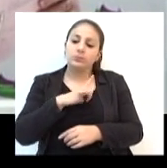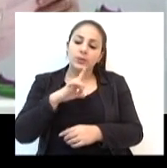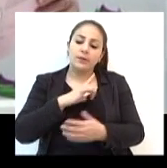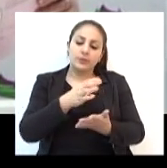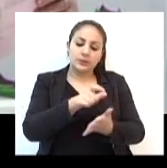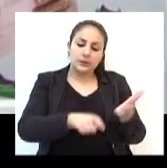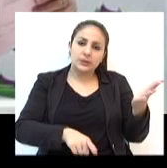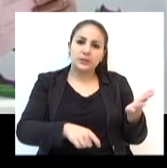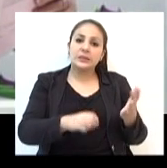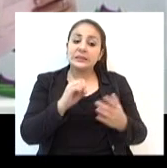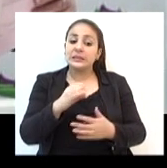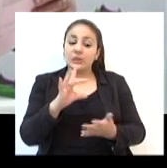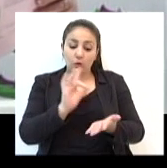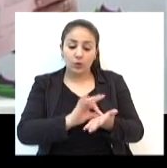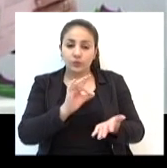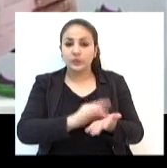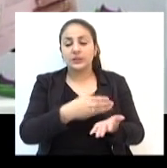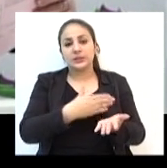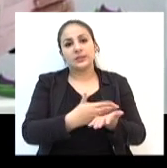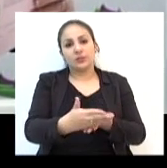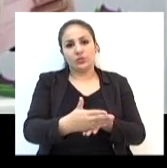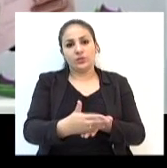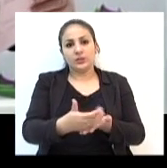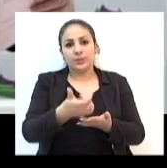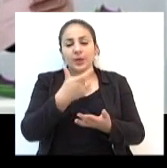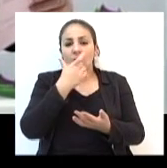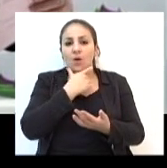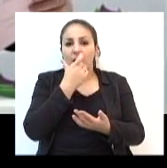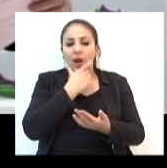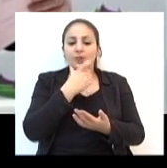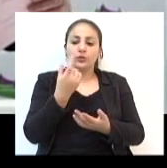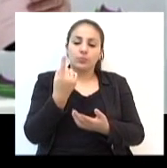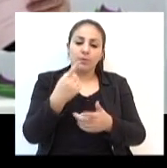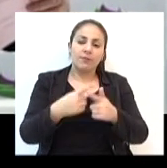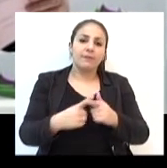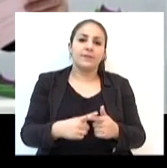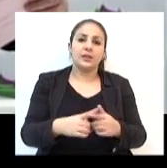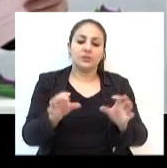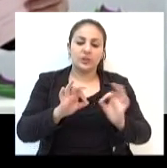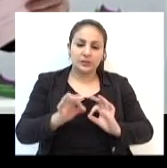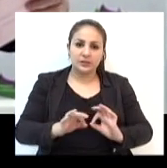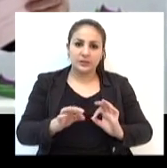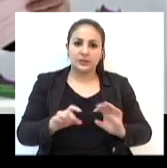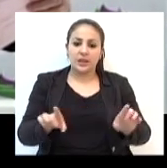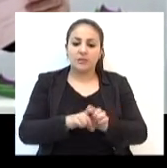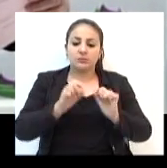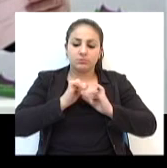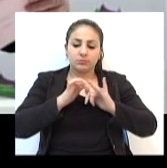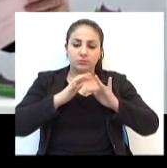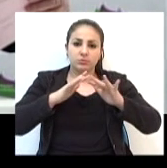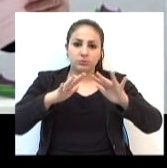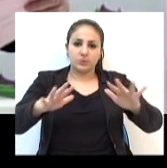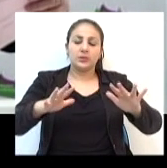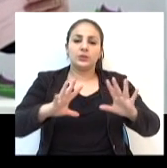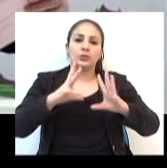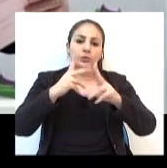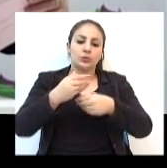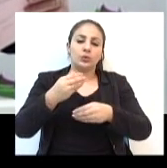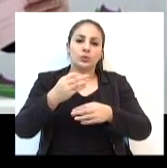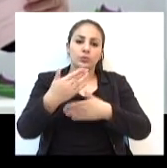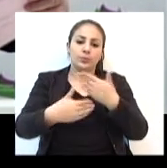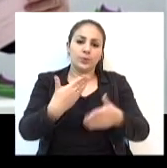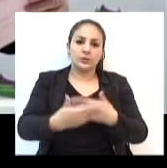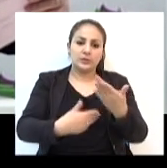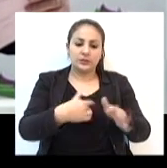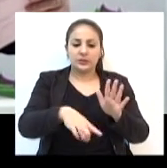sendo assim, diante do vício de iniciativa, que uma vez configurado, contamina todo o processo legislativo.